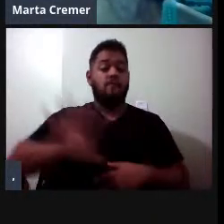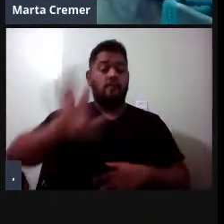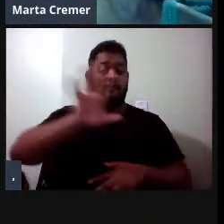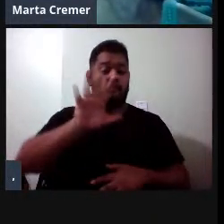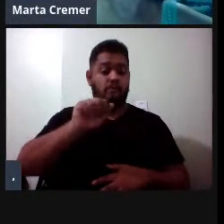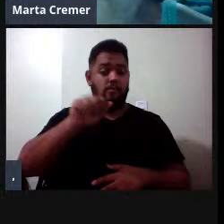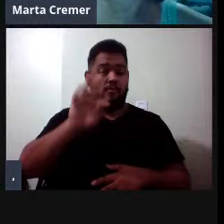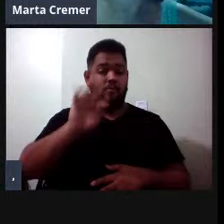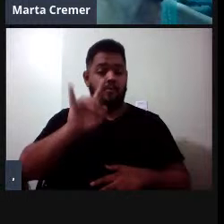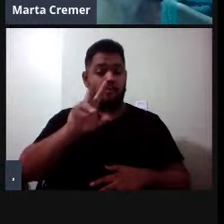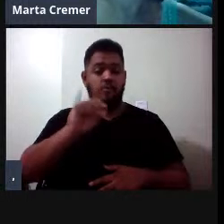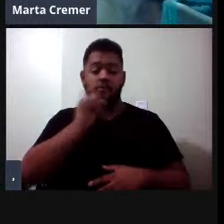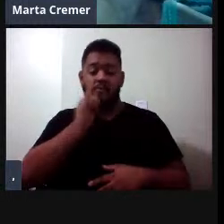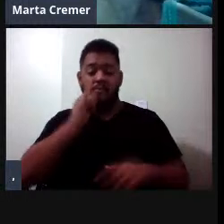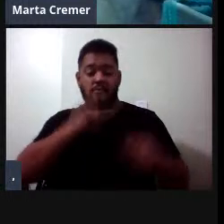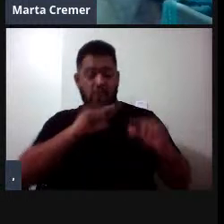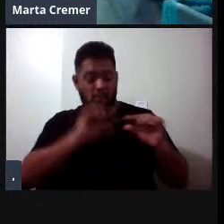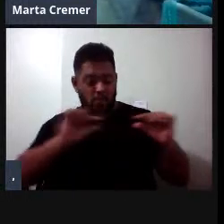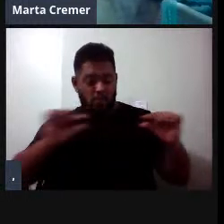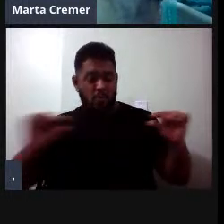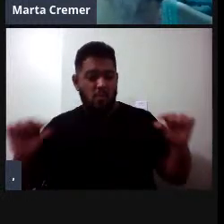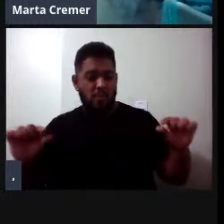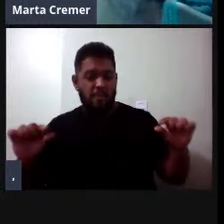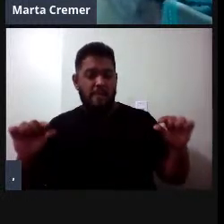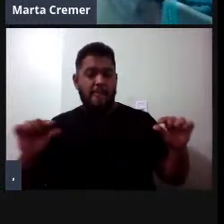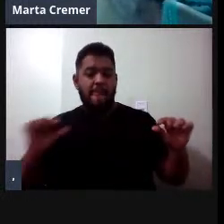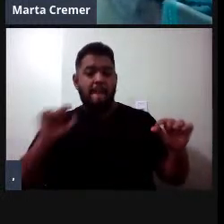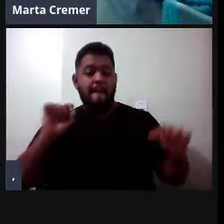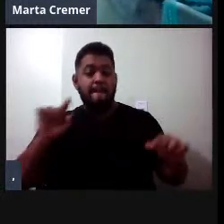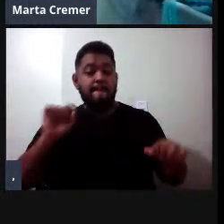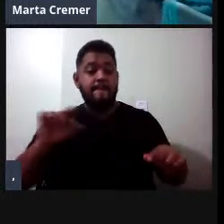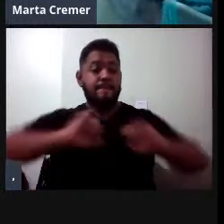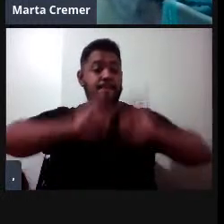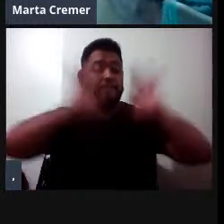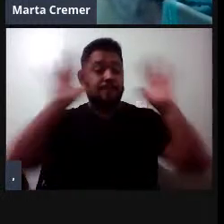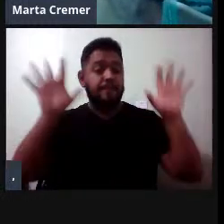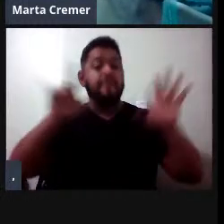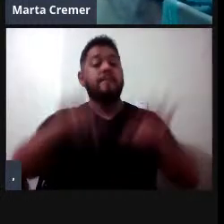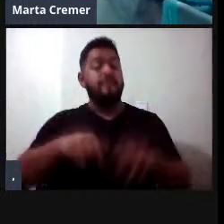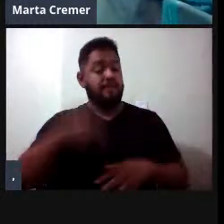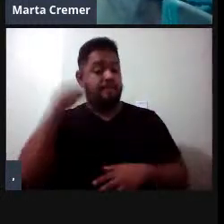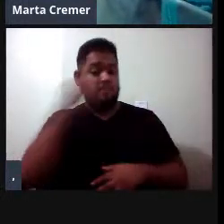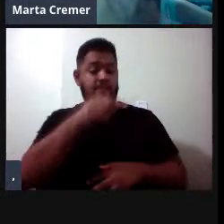claro, aqui, a distribuição da foca leoparda. É o animal mais